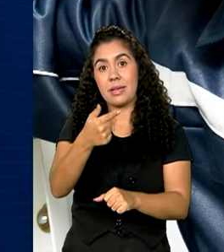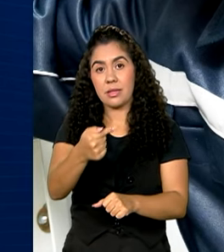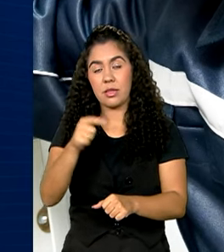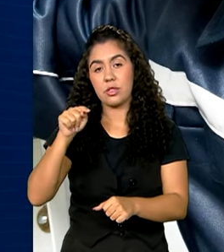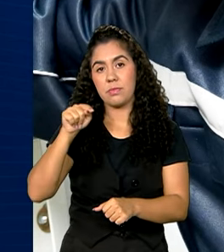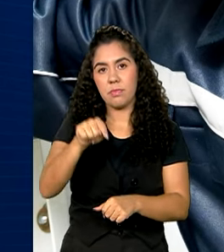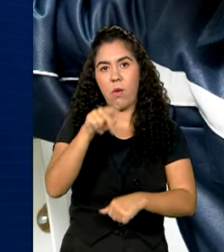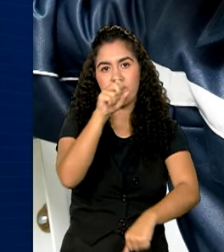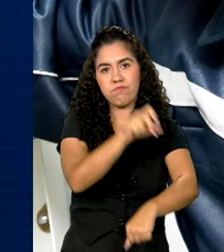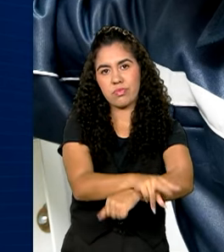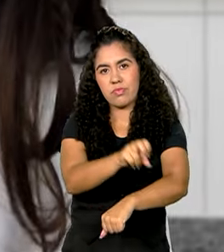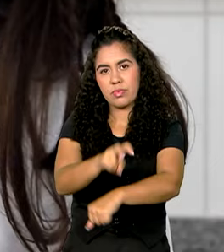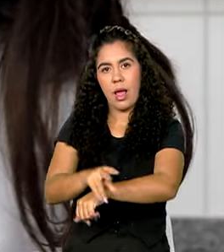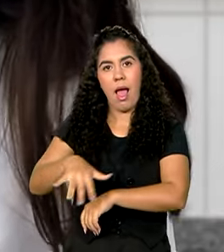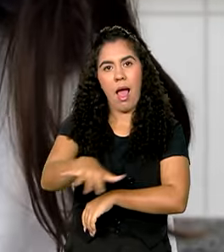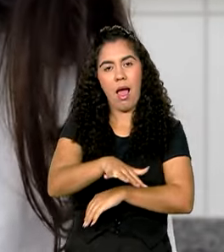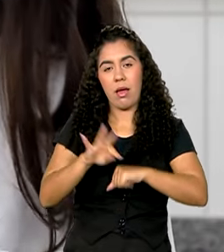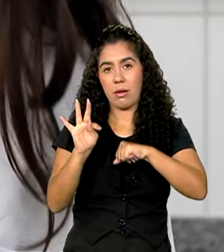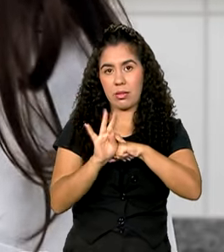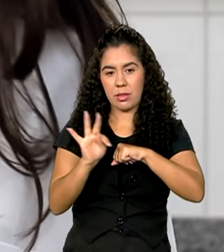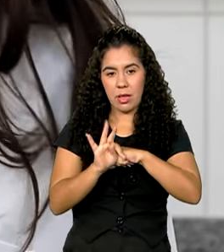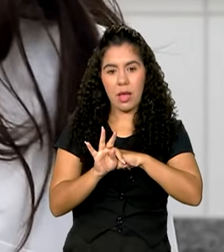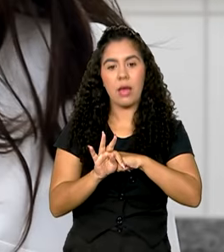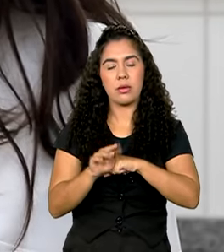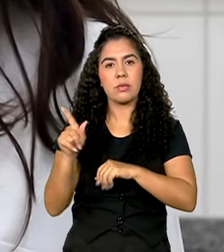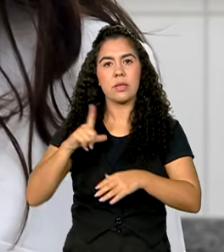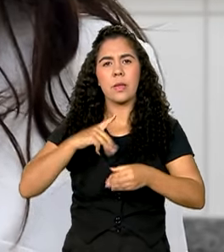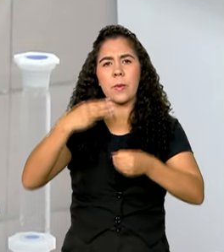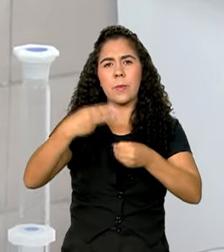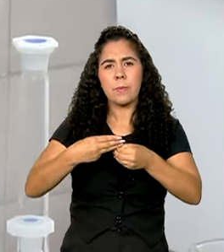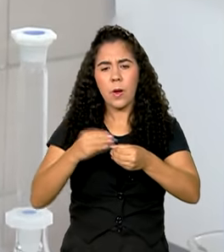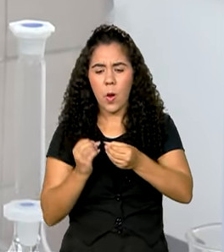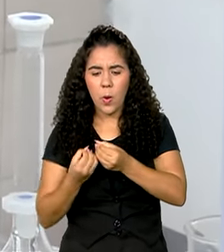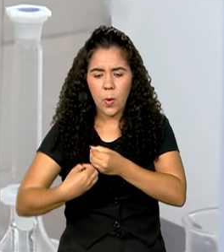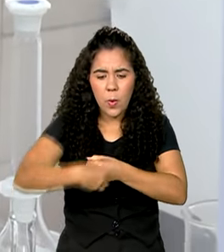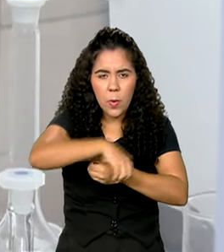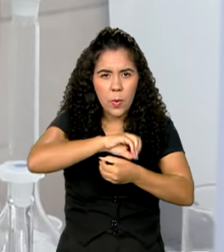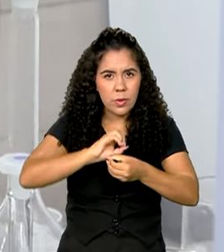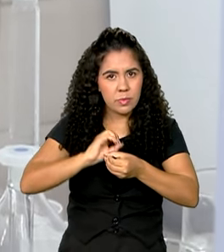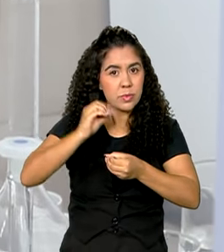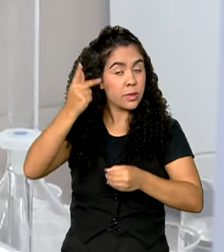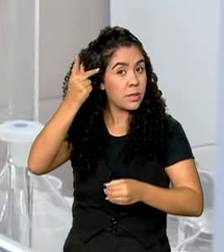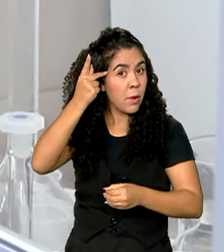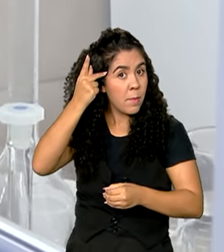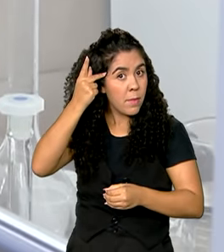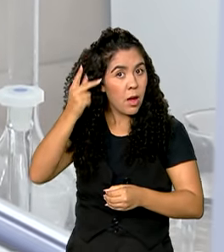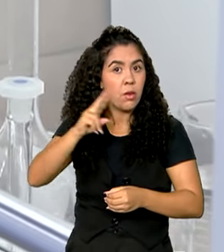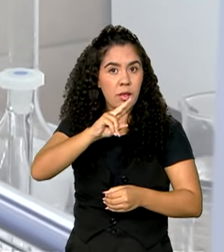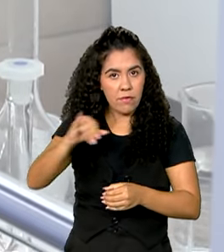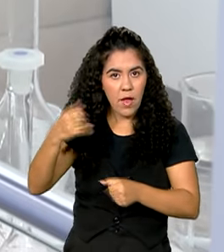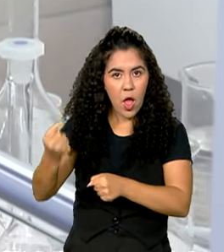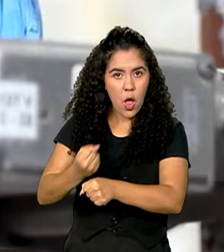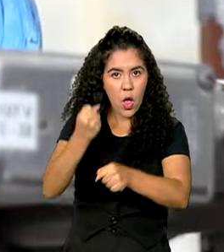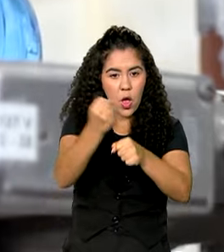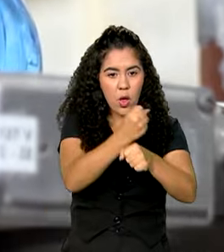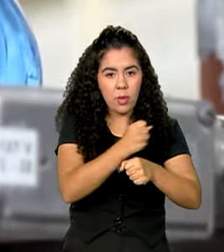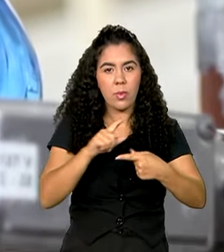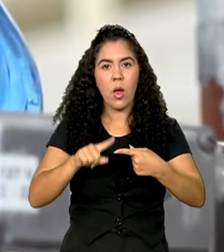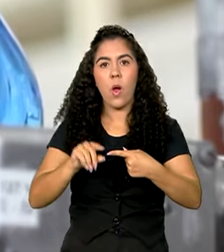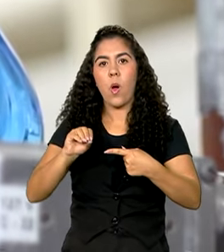para a educação técnica. Entre os outros municípios paulistas que vão receber um instituto federal estão